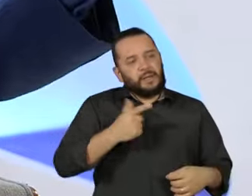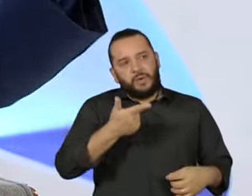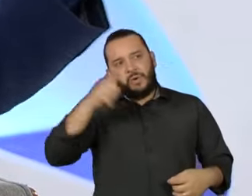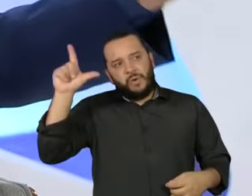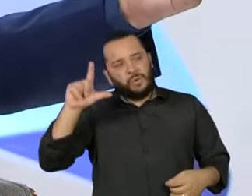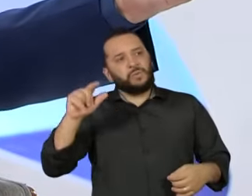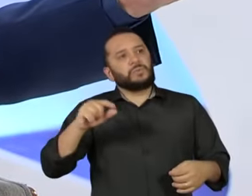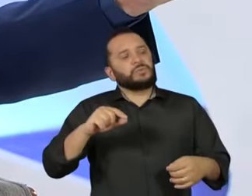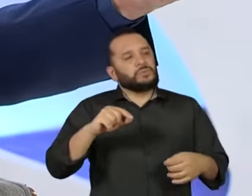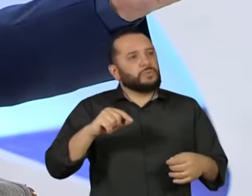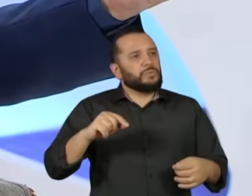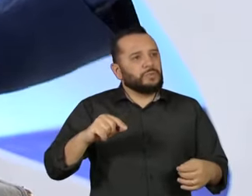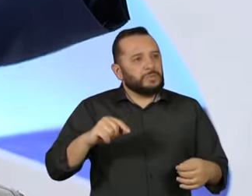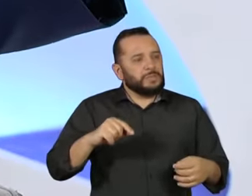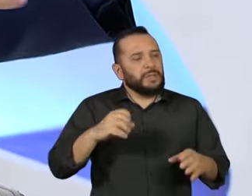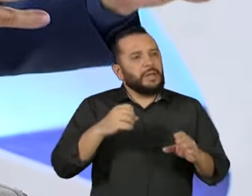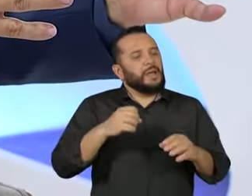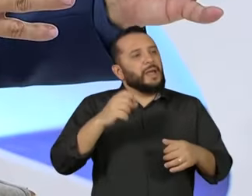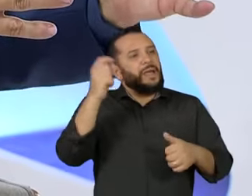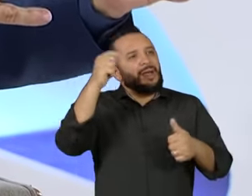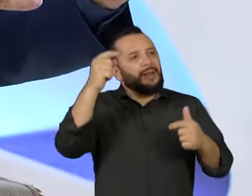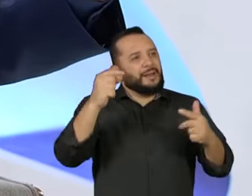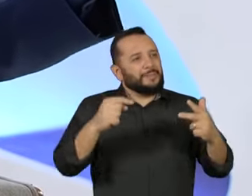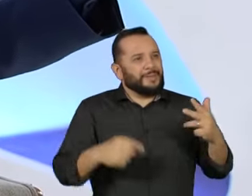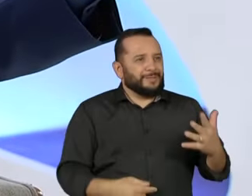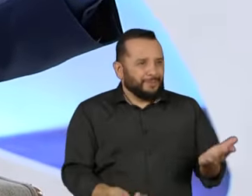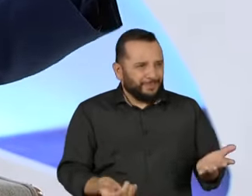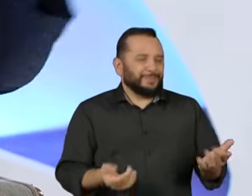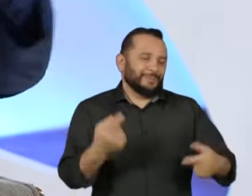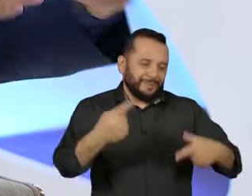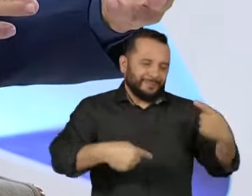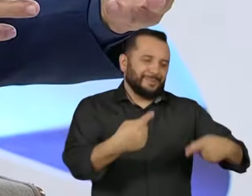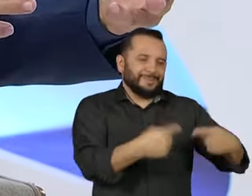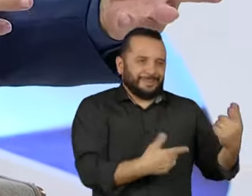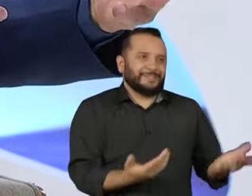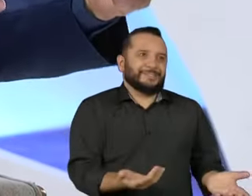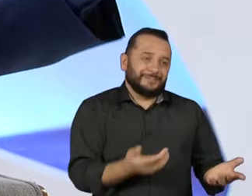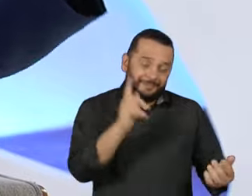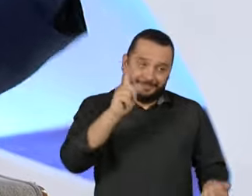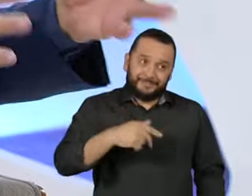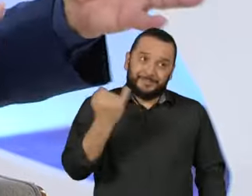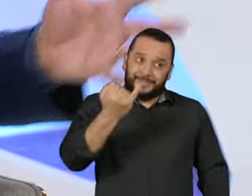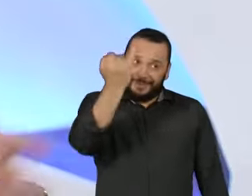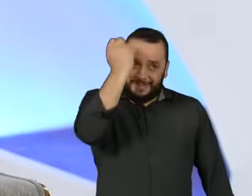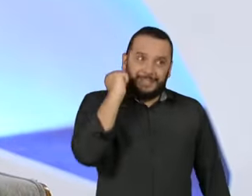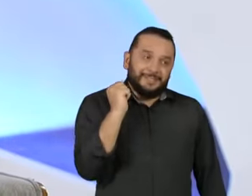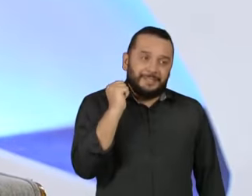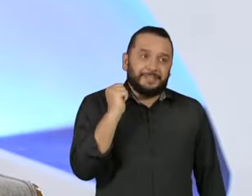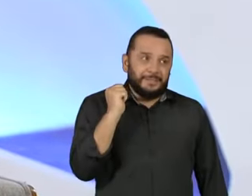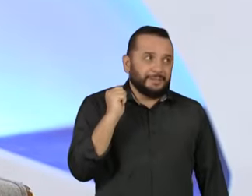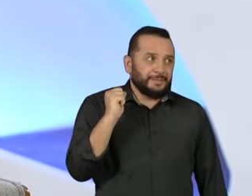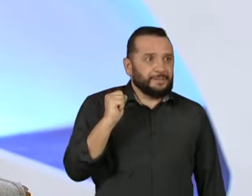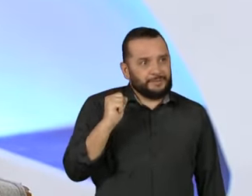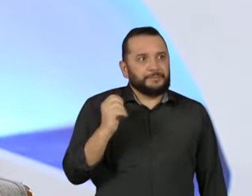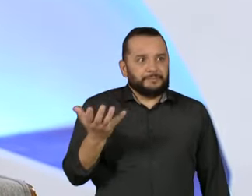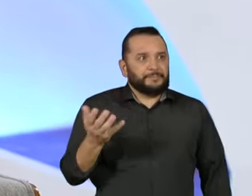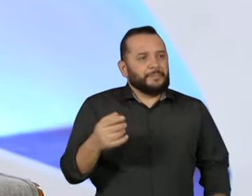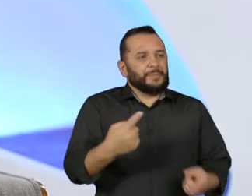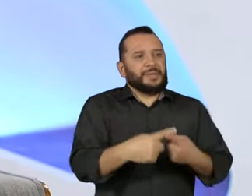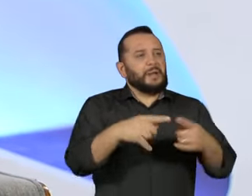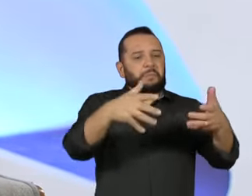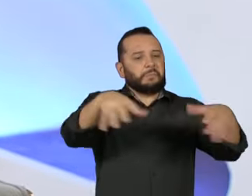nesse empobrecido debate, é isso que eu estou falando, vindo dessa polarização.